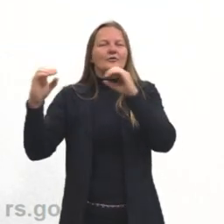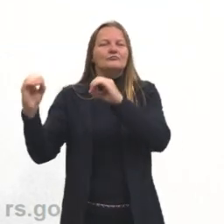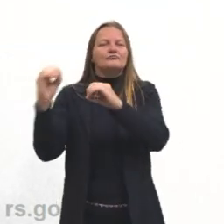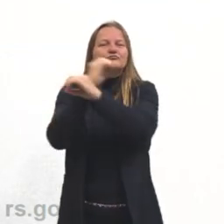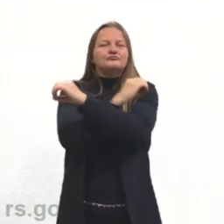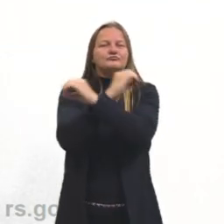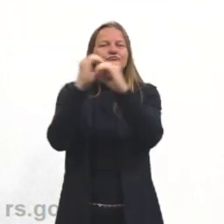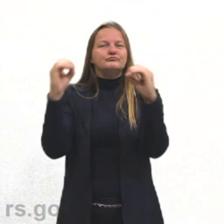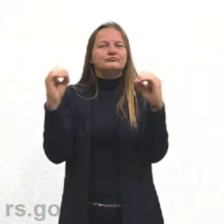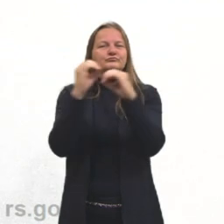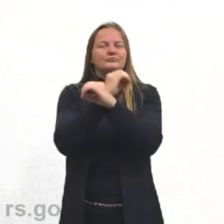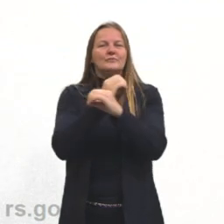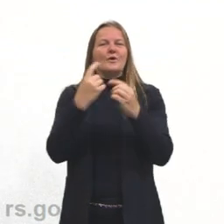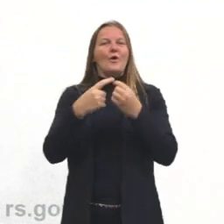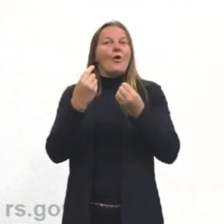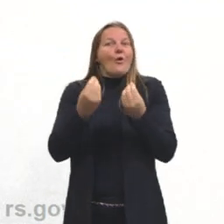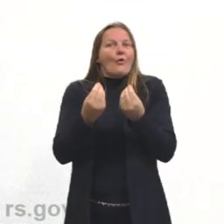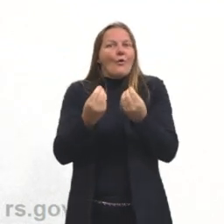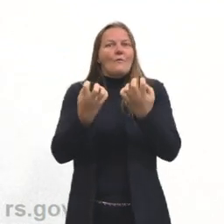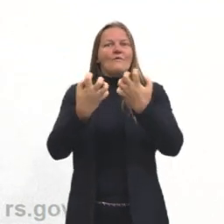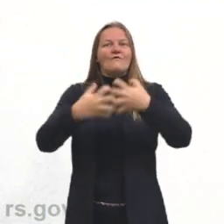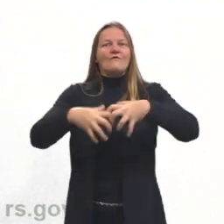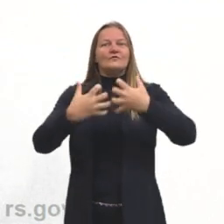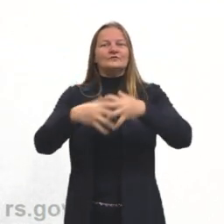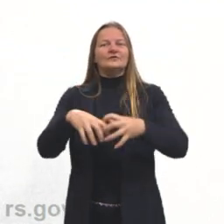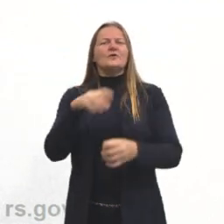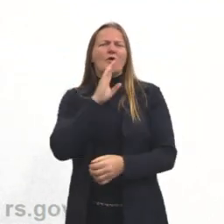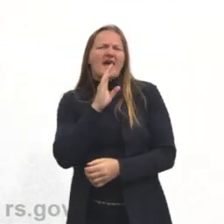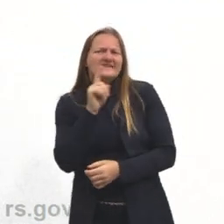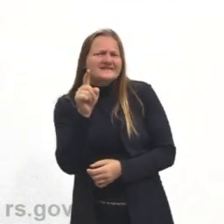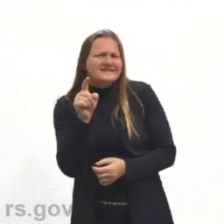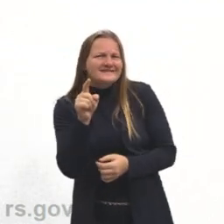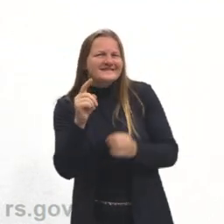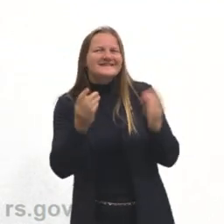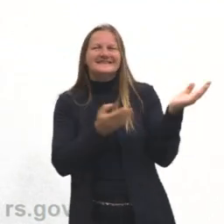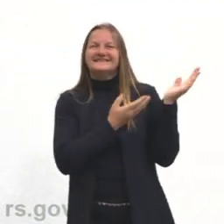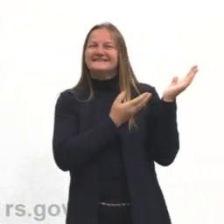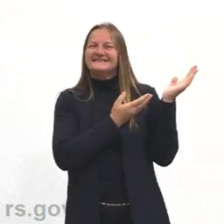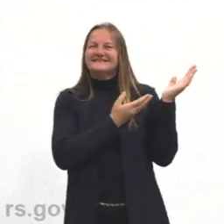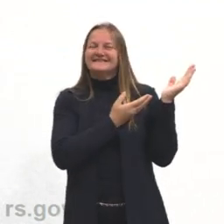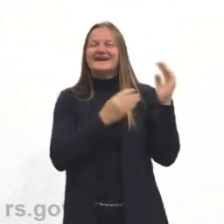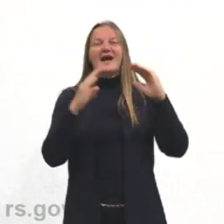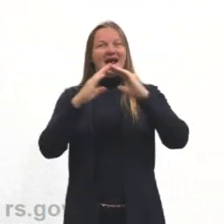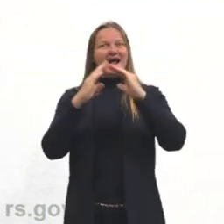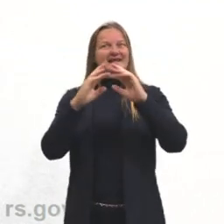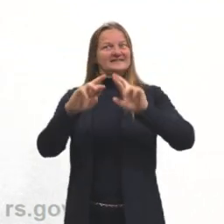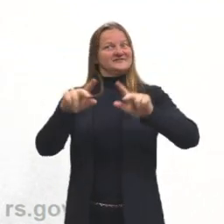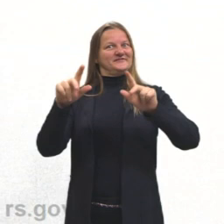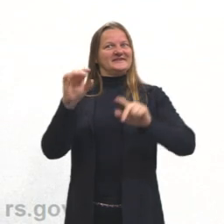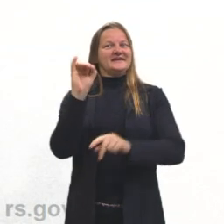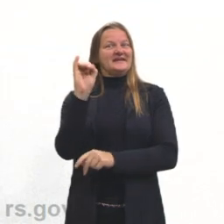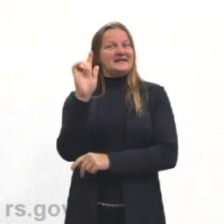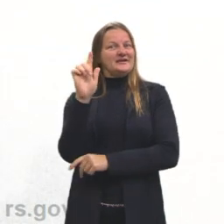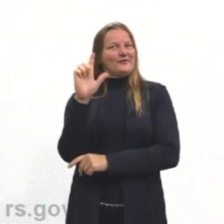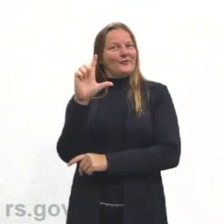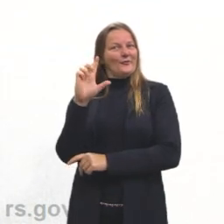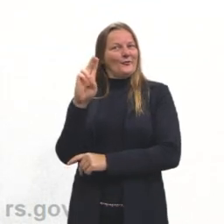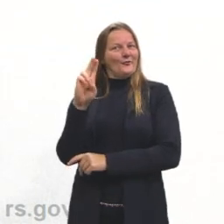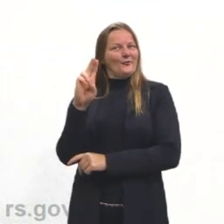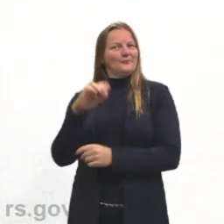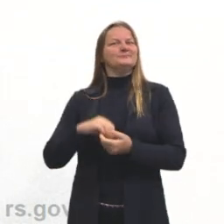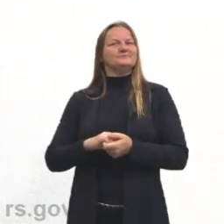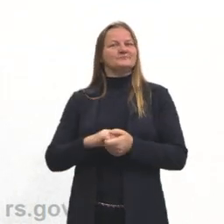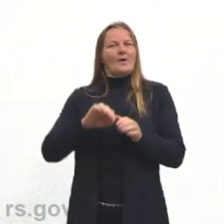Então, como que funciona o iglu? Que é essa espécie aqui de casinha, que se construía